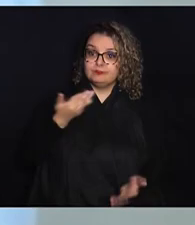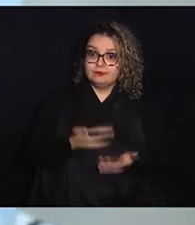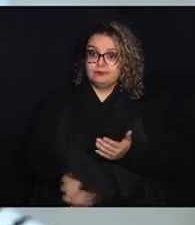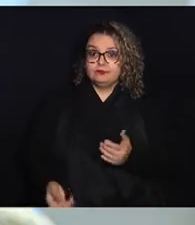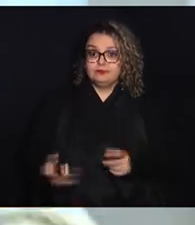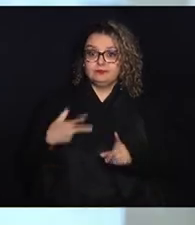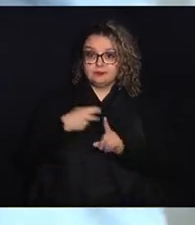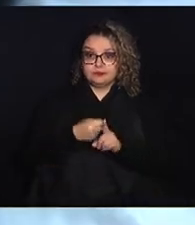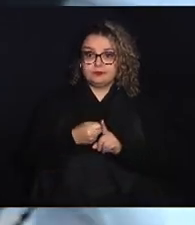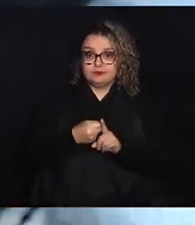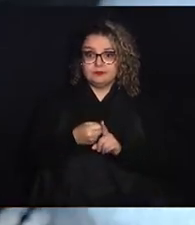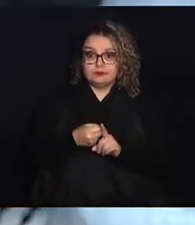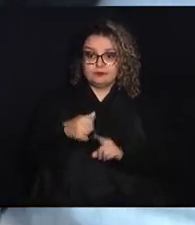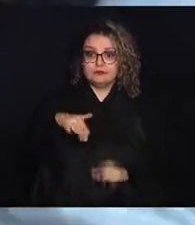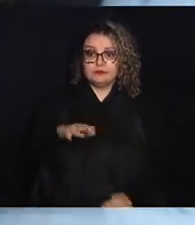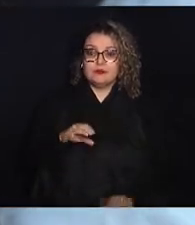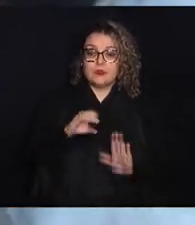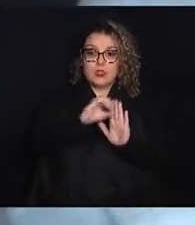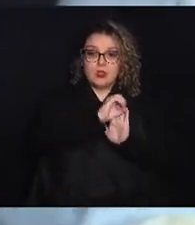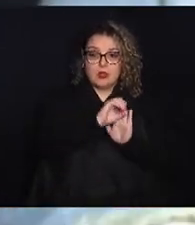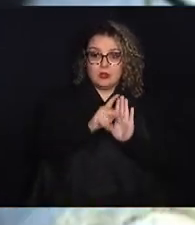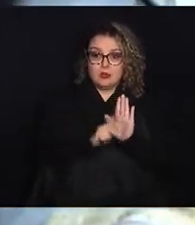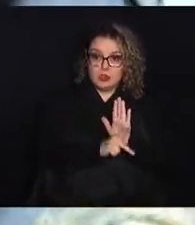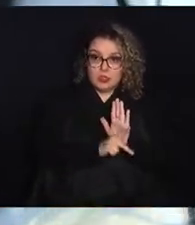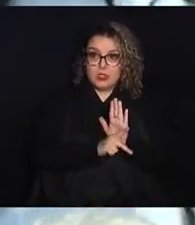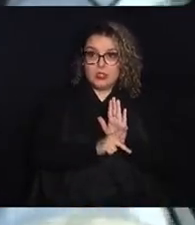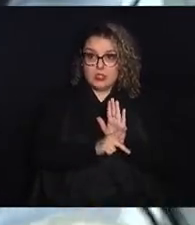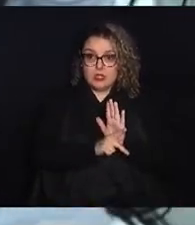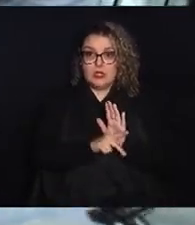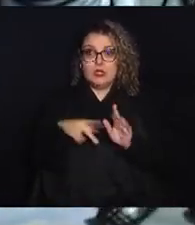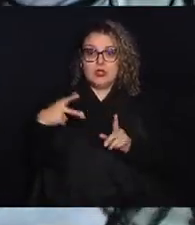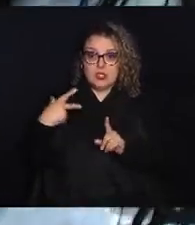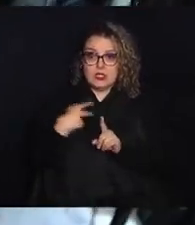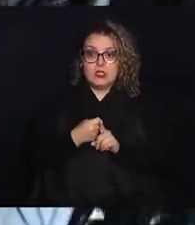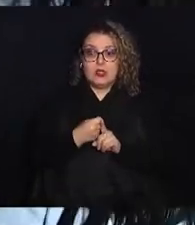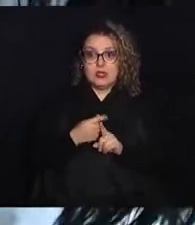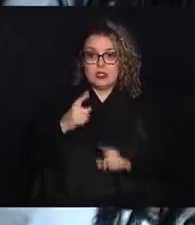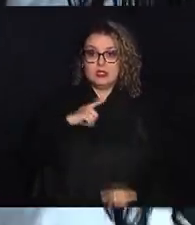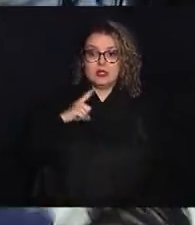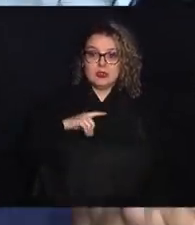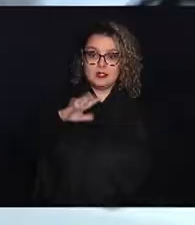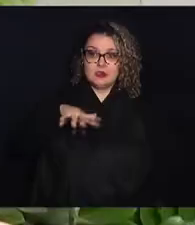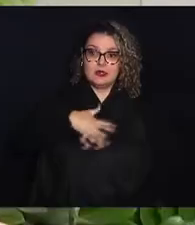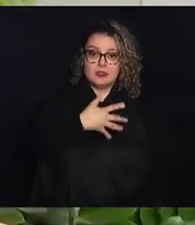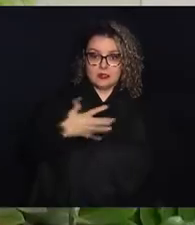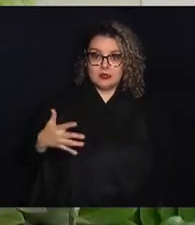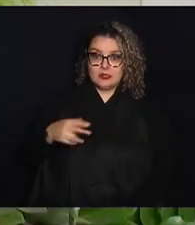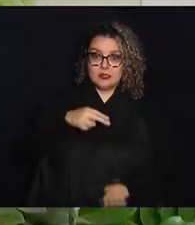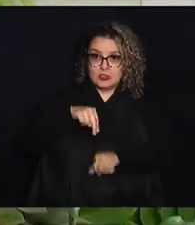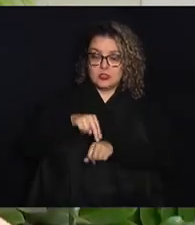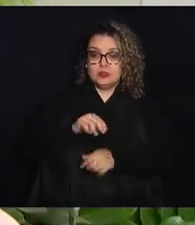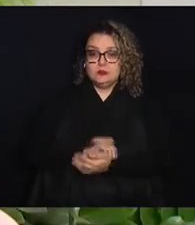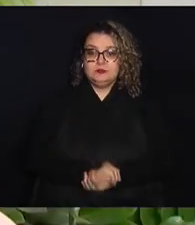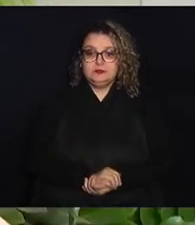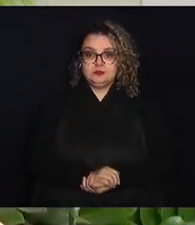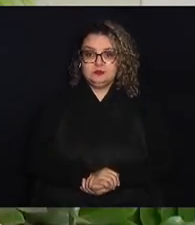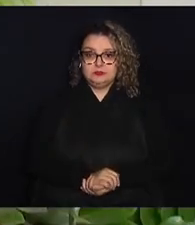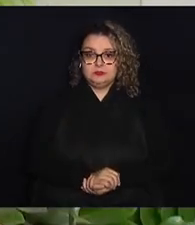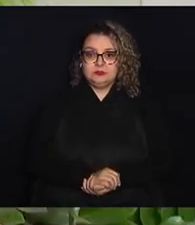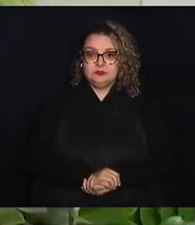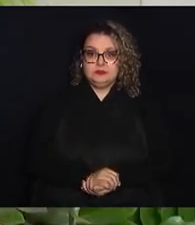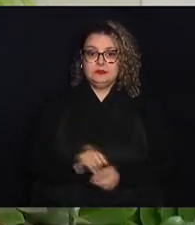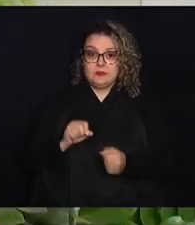para, além da polio, aplicar as vacinas que estejam previstas no calendário nacional. As nossas equipes fazem o